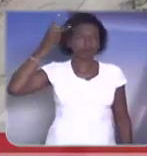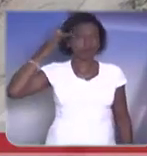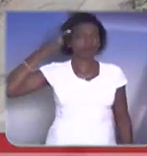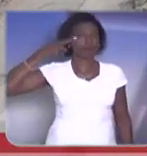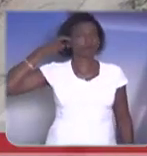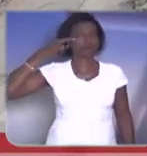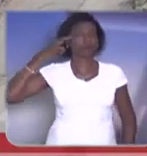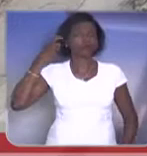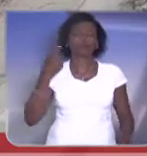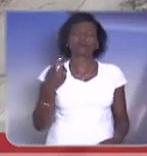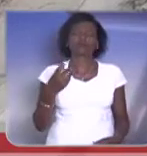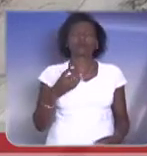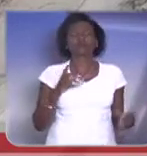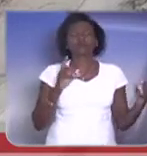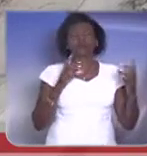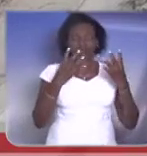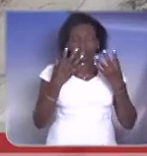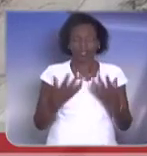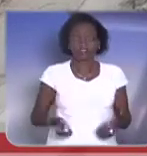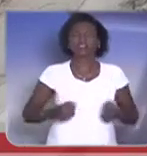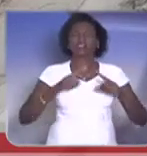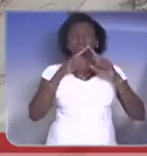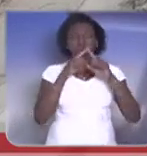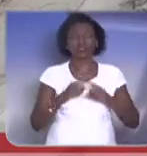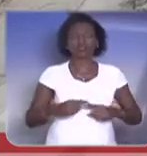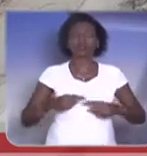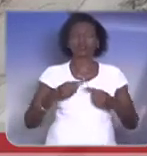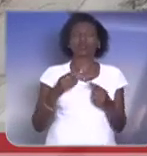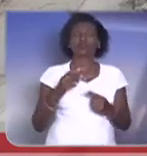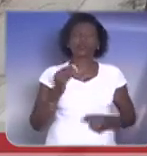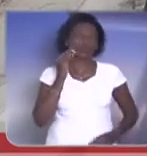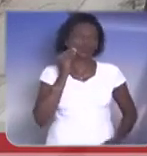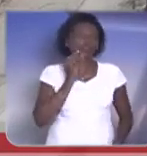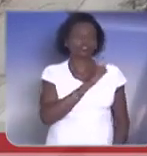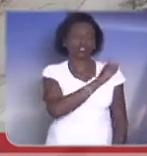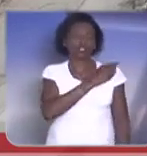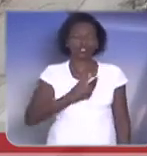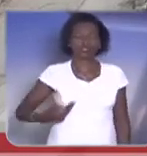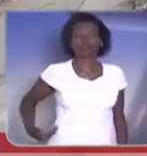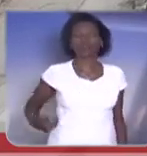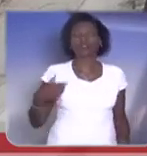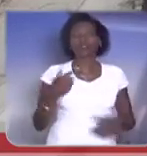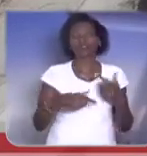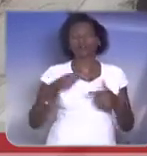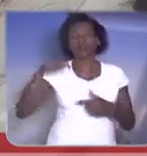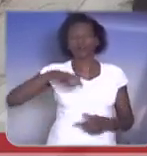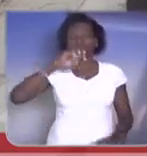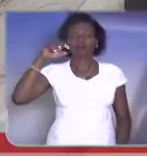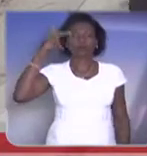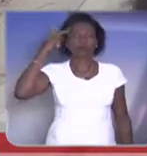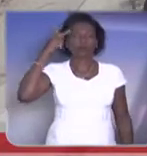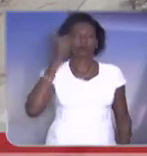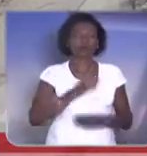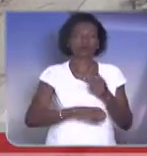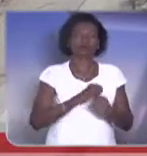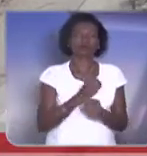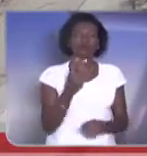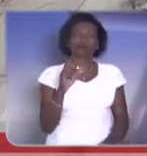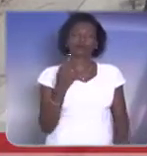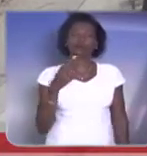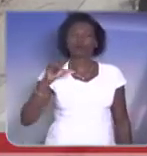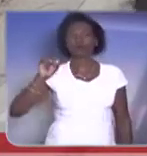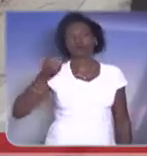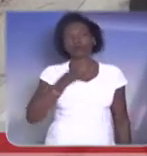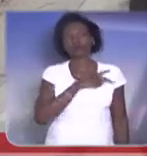aceite o desafio e saia como candidato para o Governo do Estado de São Paulo em 2018. Senhor presidente, eu solicito que as minhas